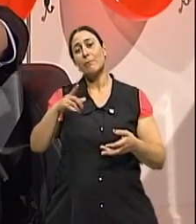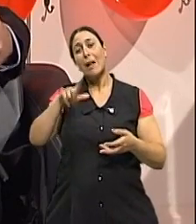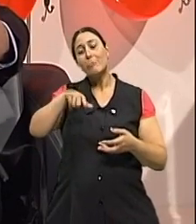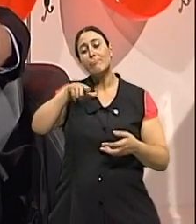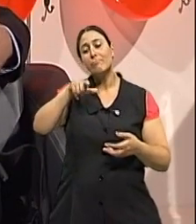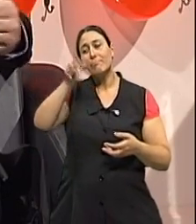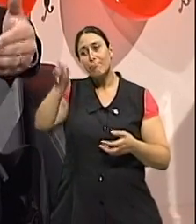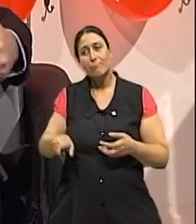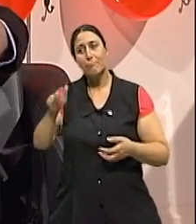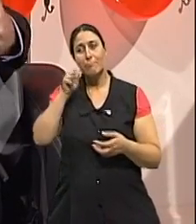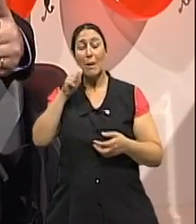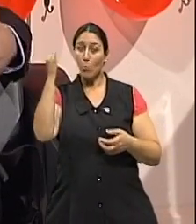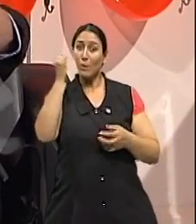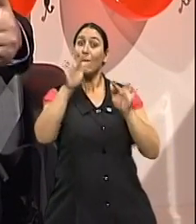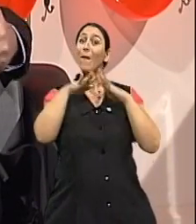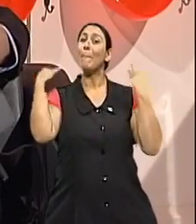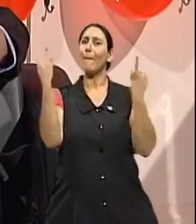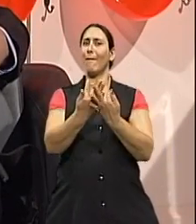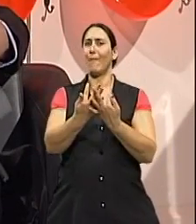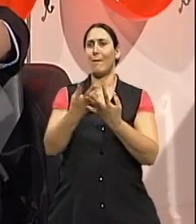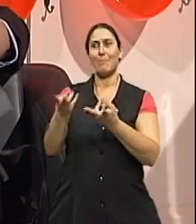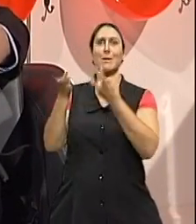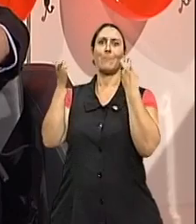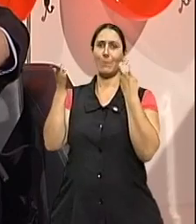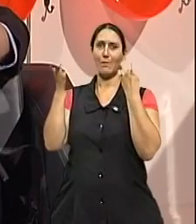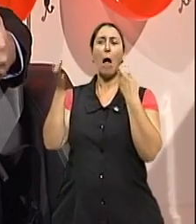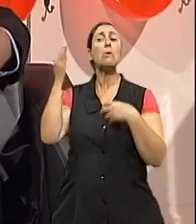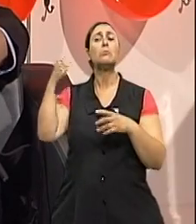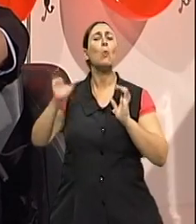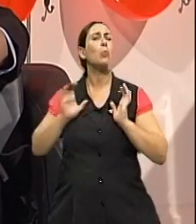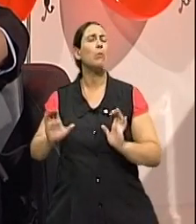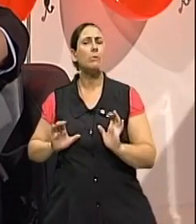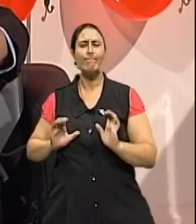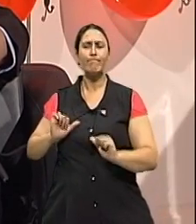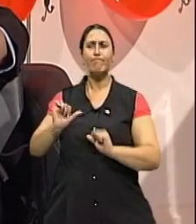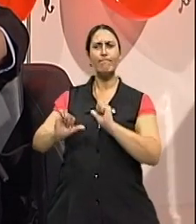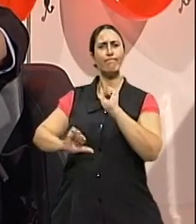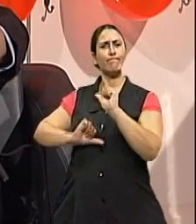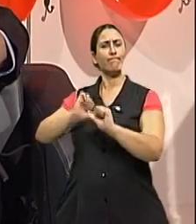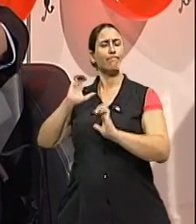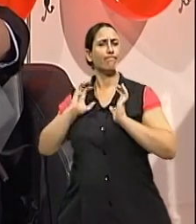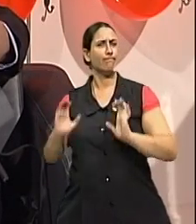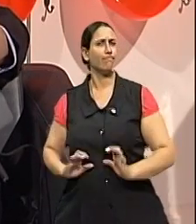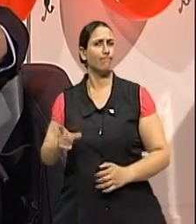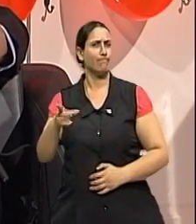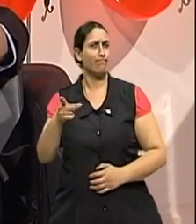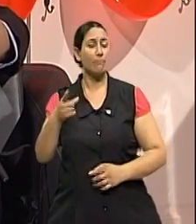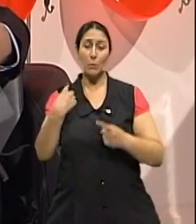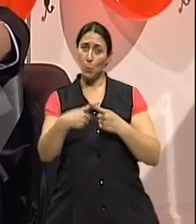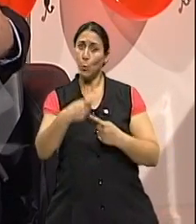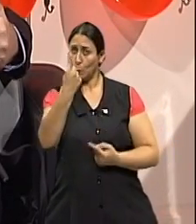E é importante que as pessoas, familiares, eles saibam identificar isso e acompanhem essas pacientes, né? Porque muitas vezes uma mulher